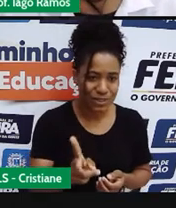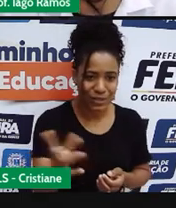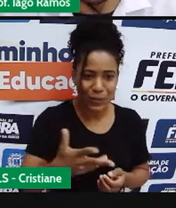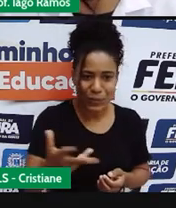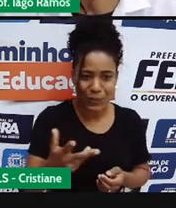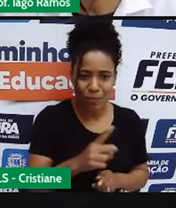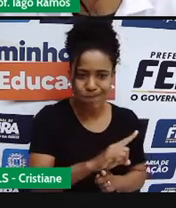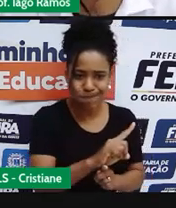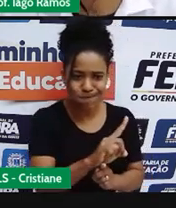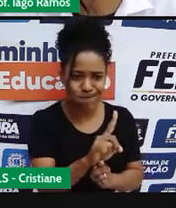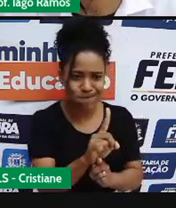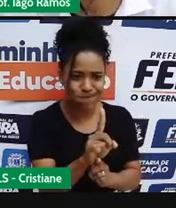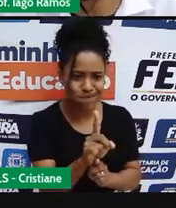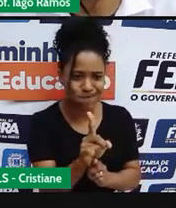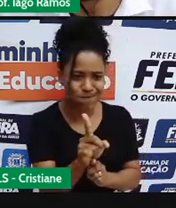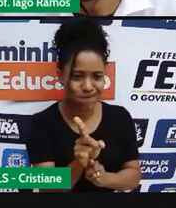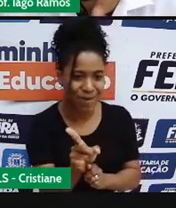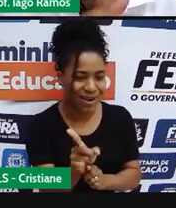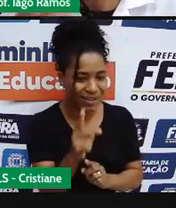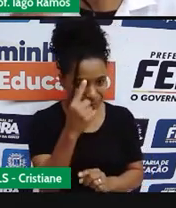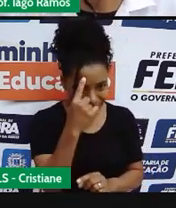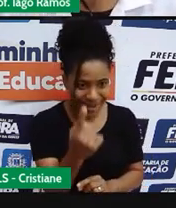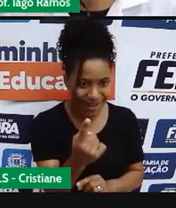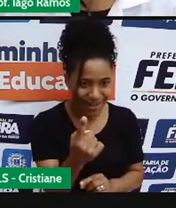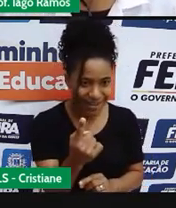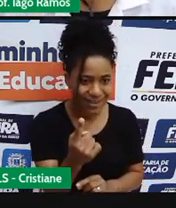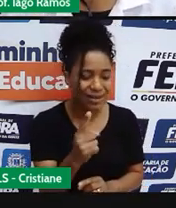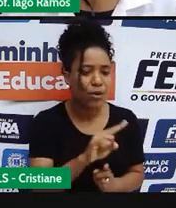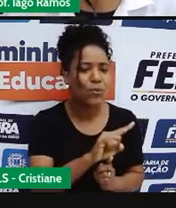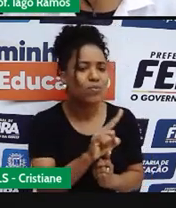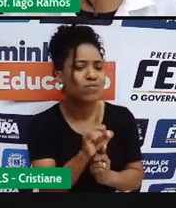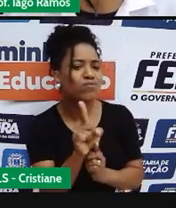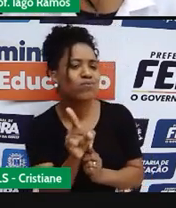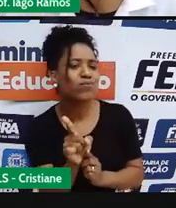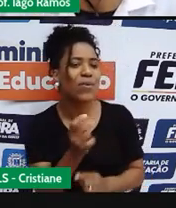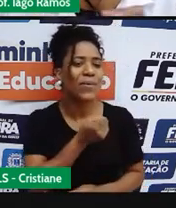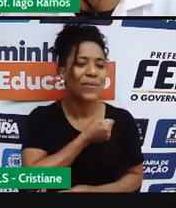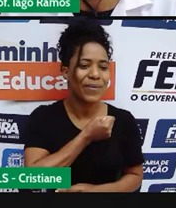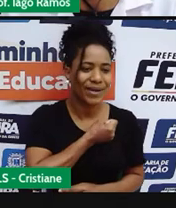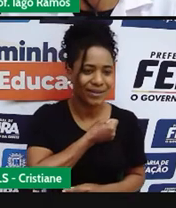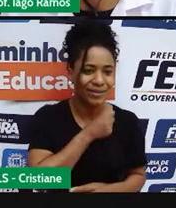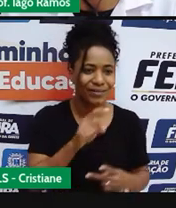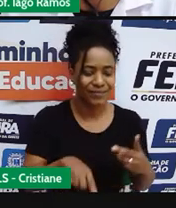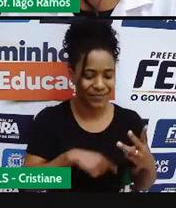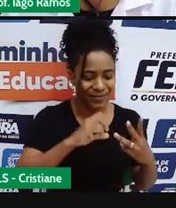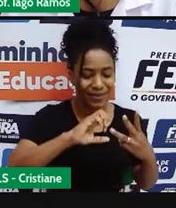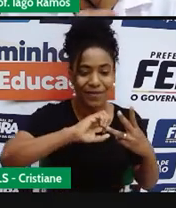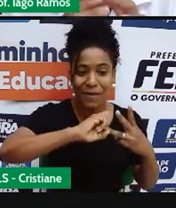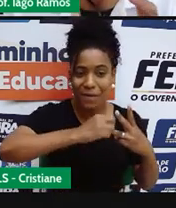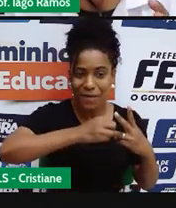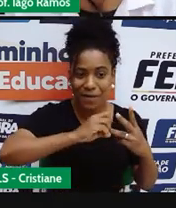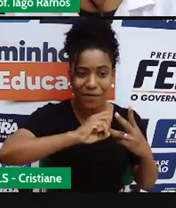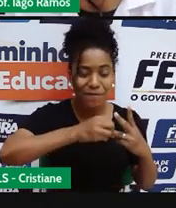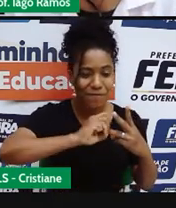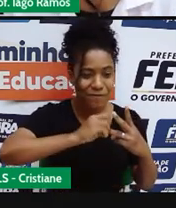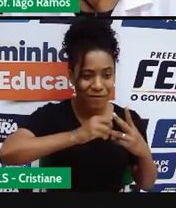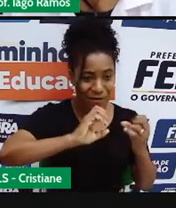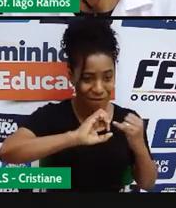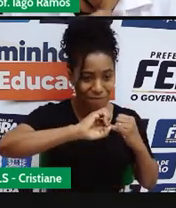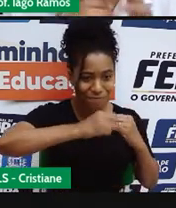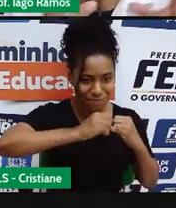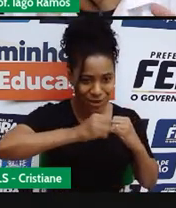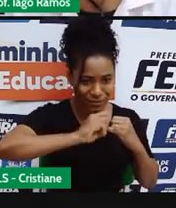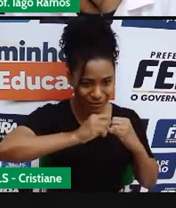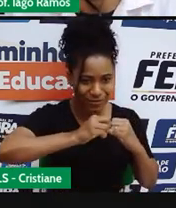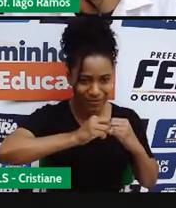medir velocidade. Certo? Nessa última situação do feijão aí, a quantidade de feijão, né?